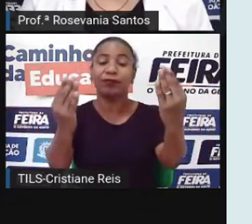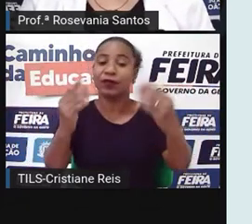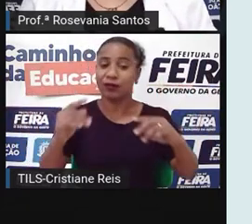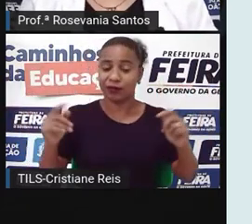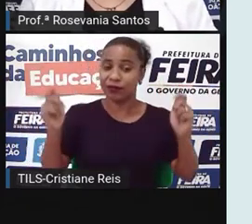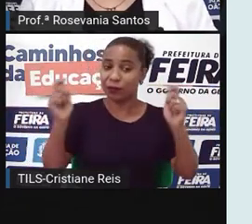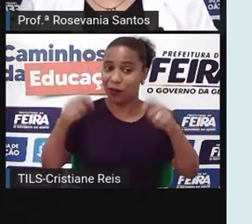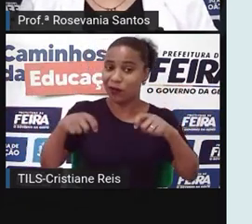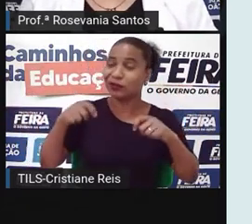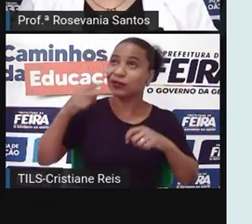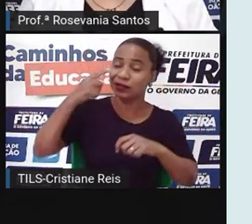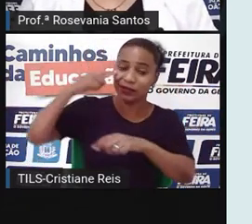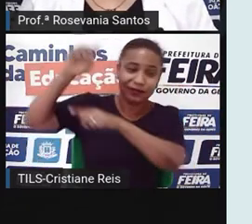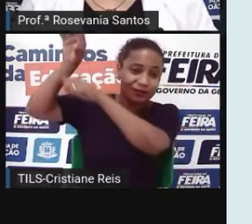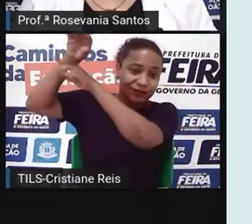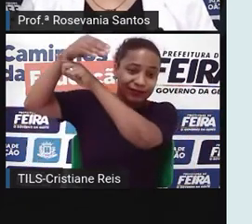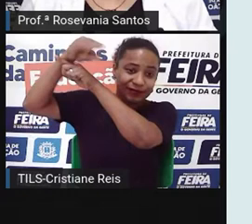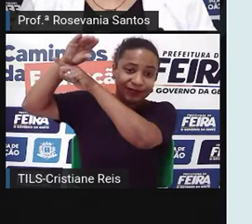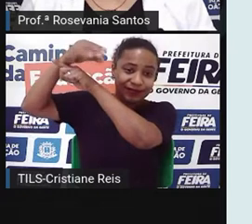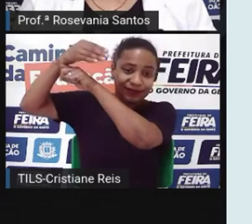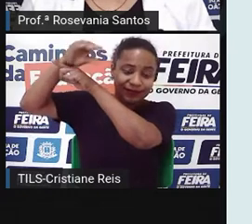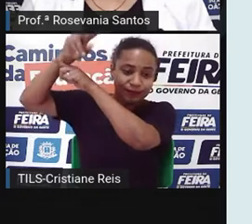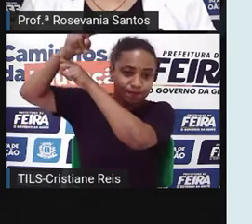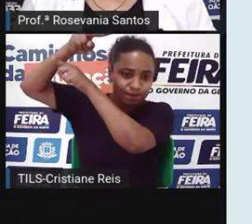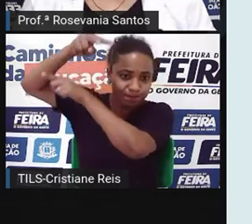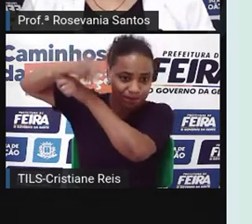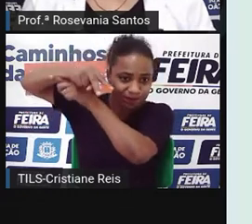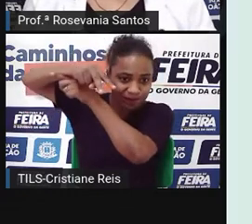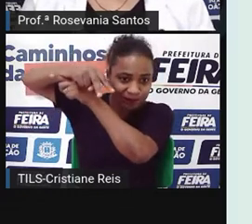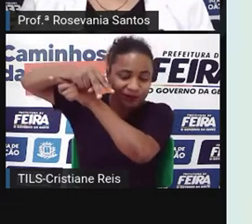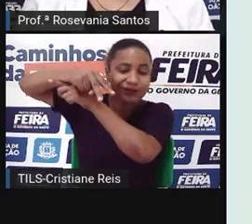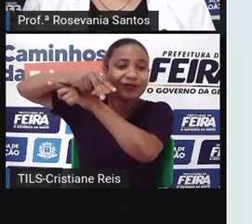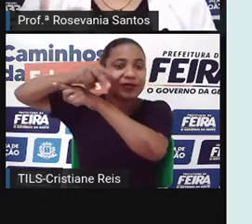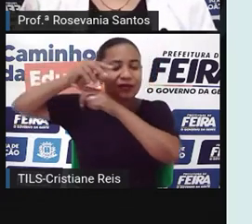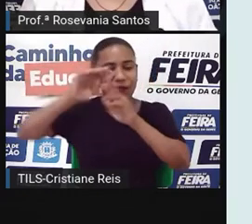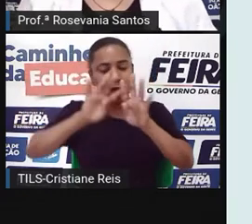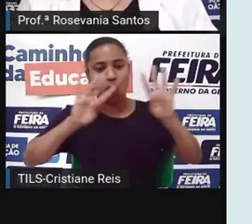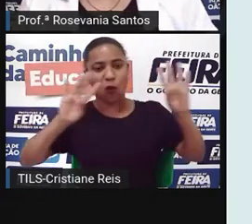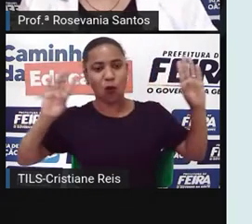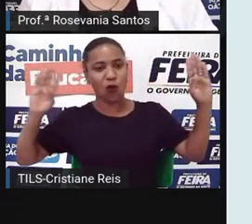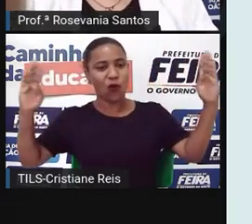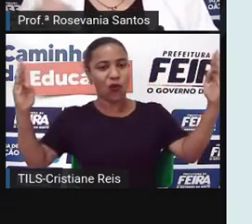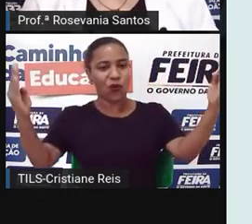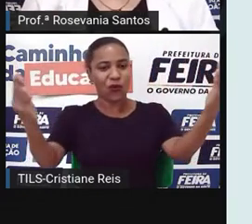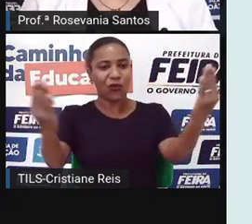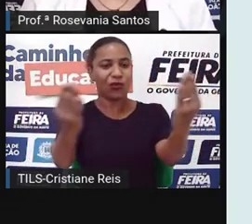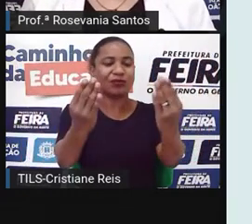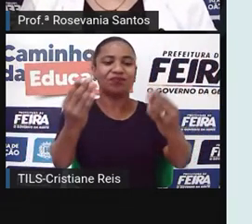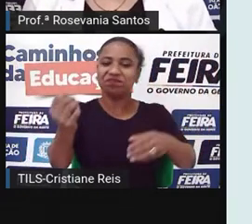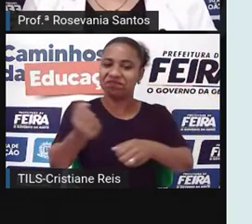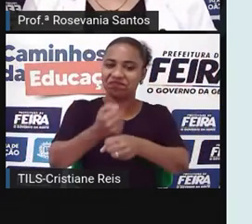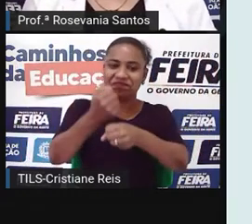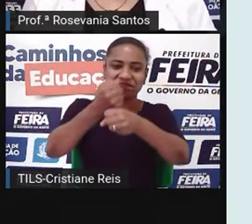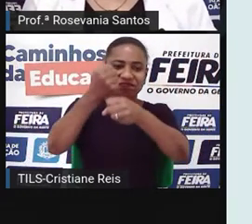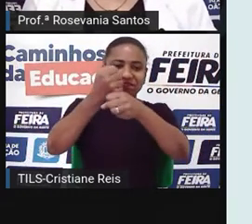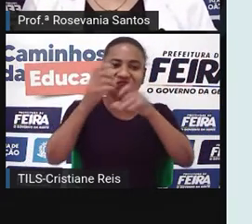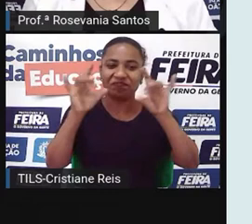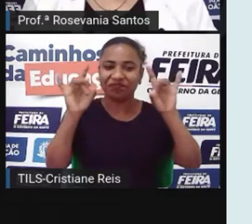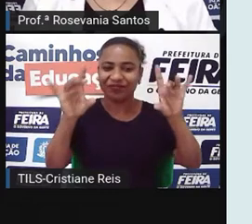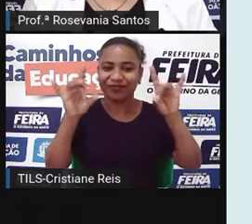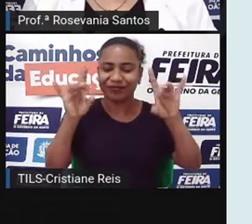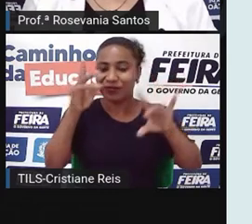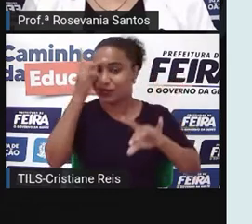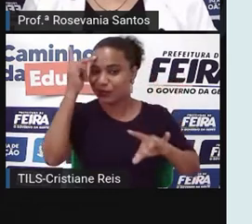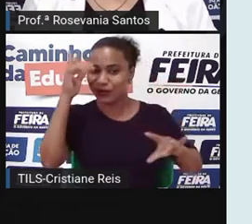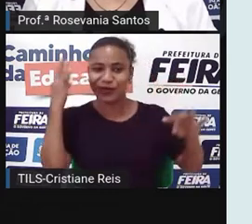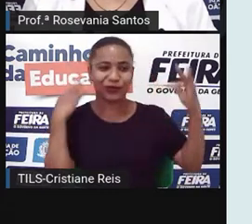muralha, e ela é uma construção belíssima, e quase todo mundo que vai visitar a China faz um passeio turístico para andar, aqui,